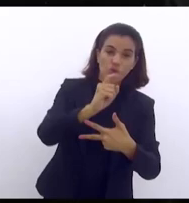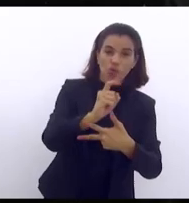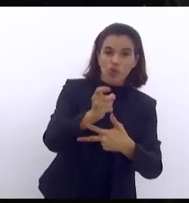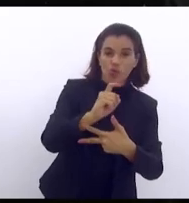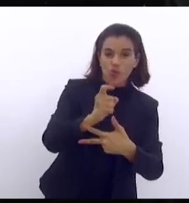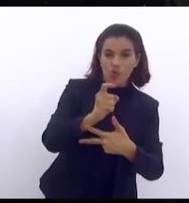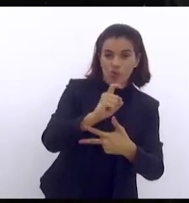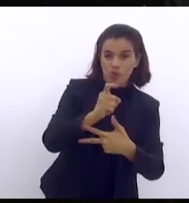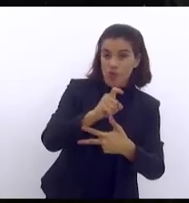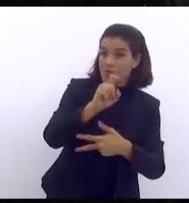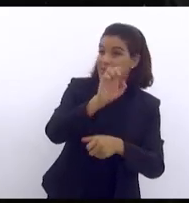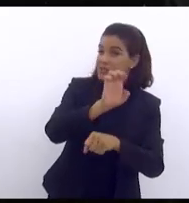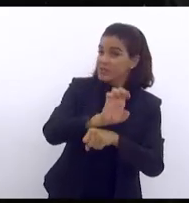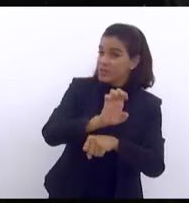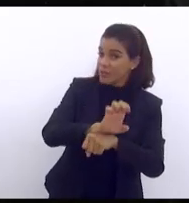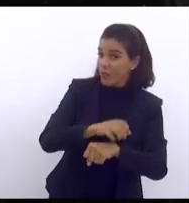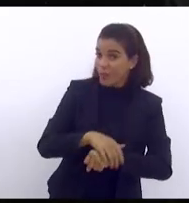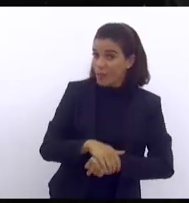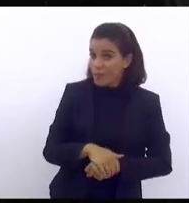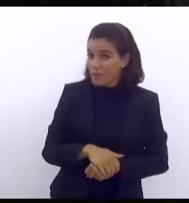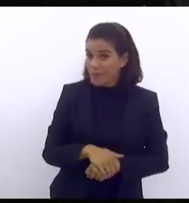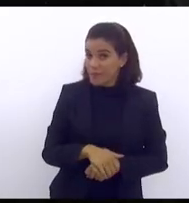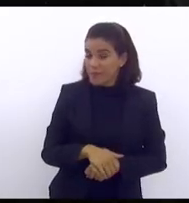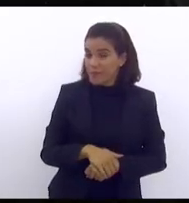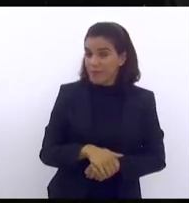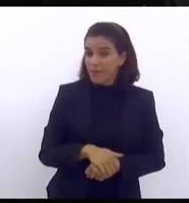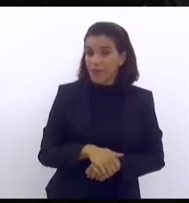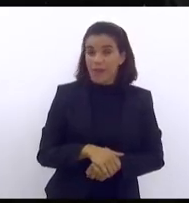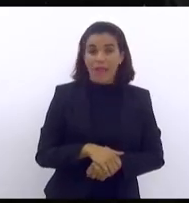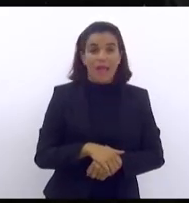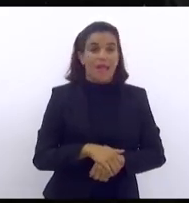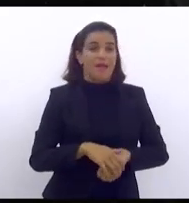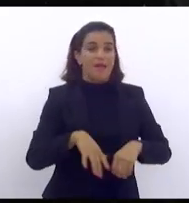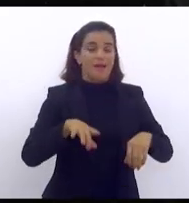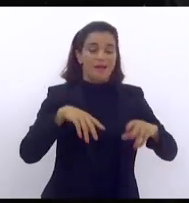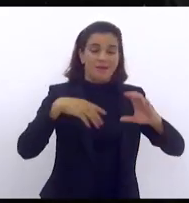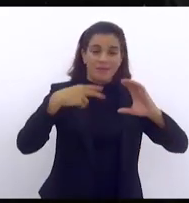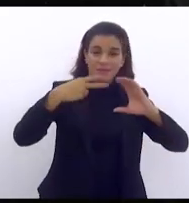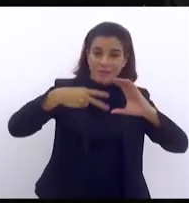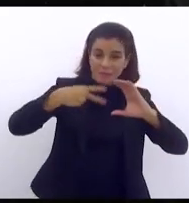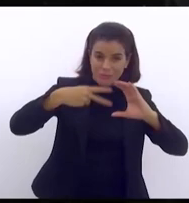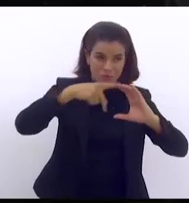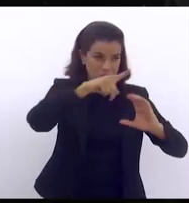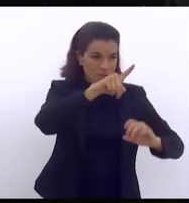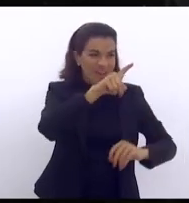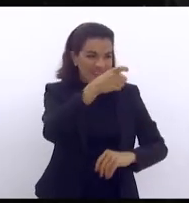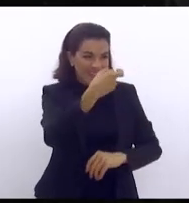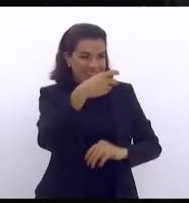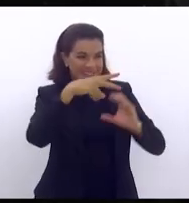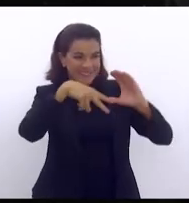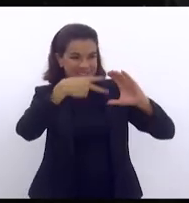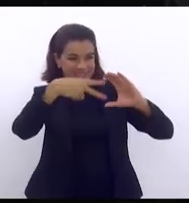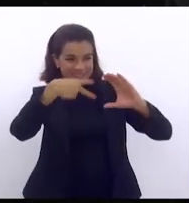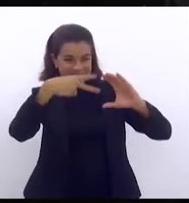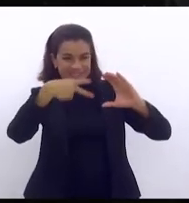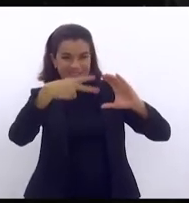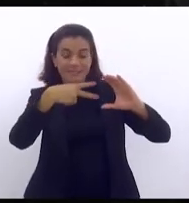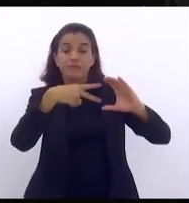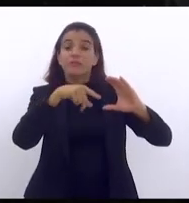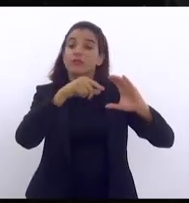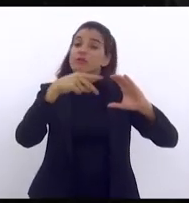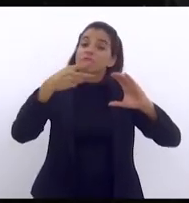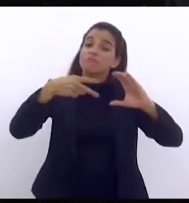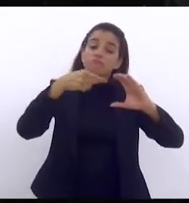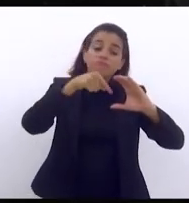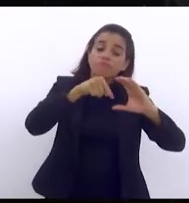estadual as câmaras de vereadores o senhor já foi vereador deputado cabe